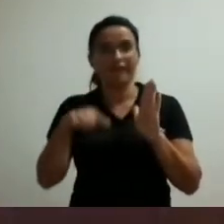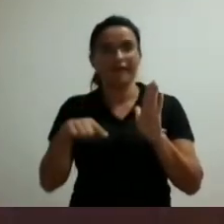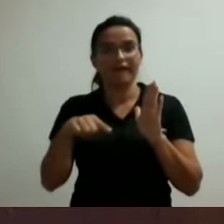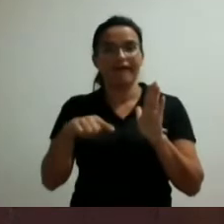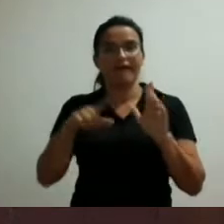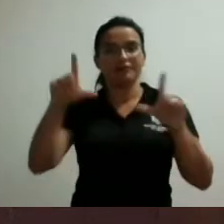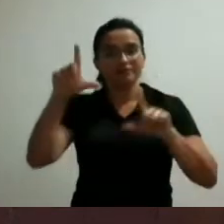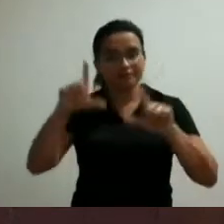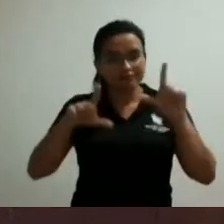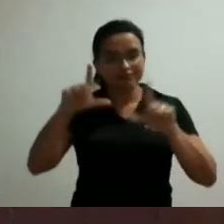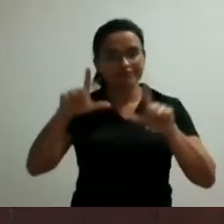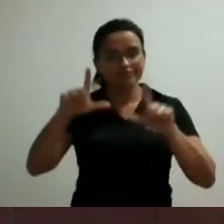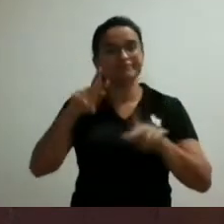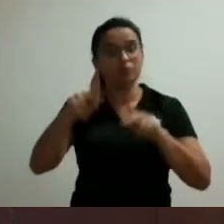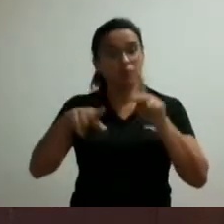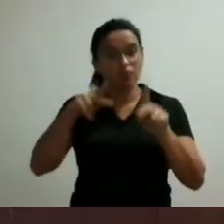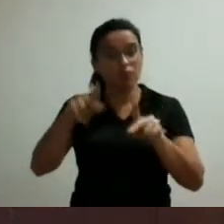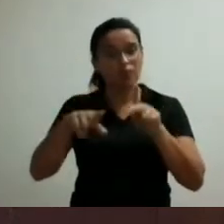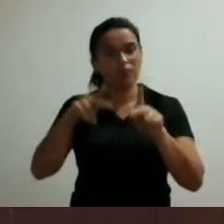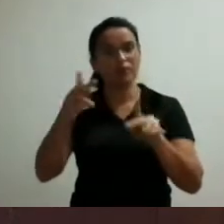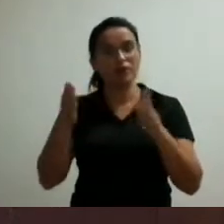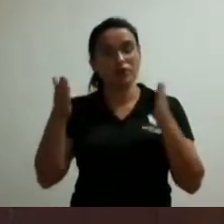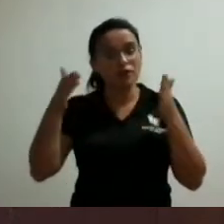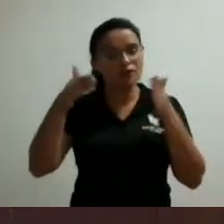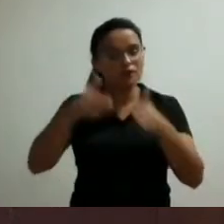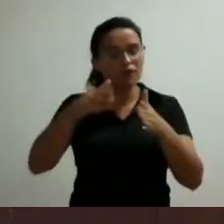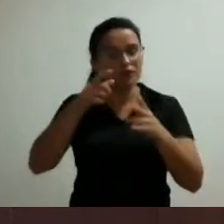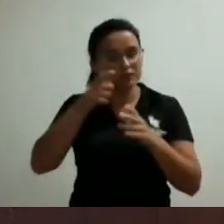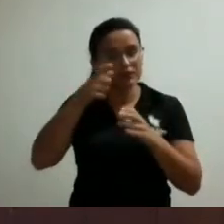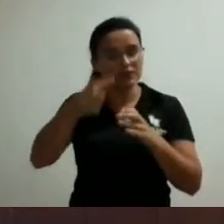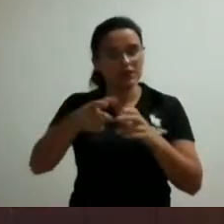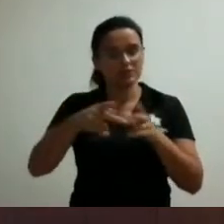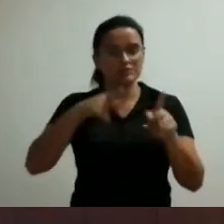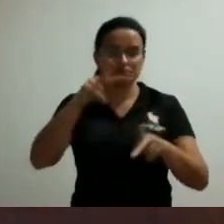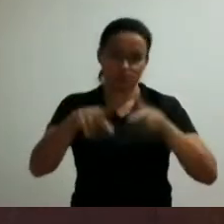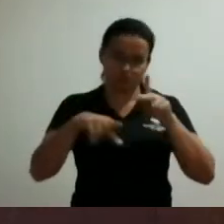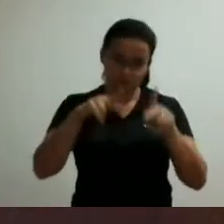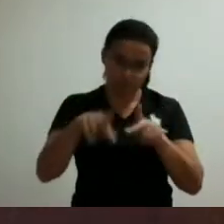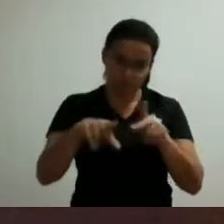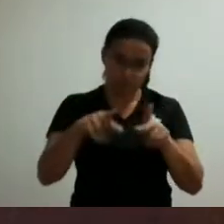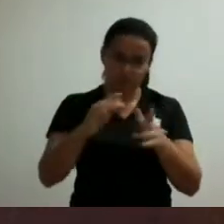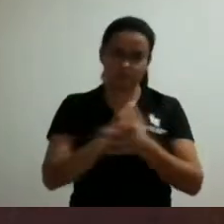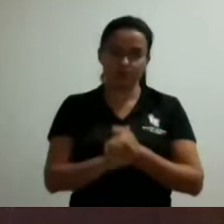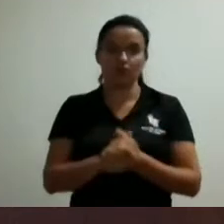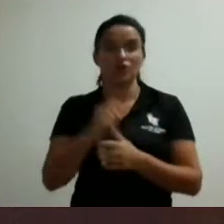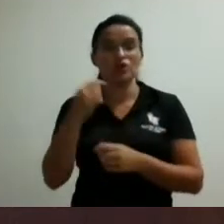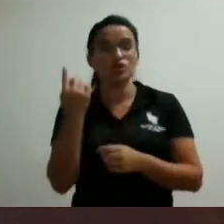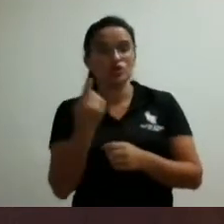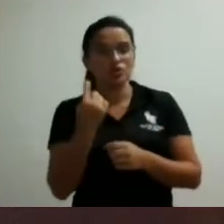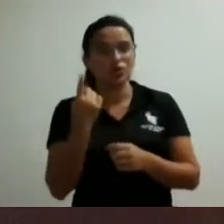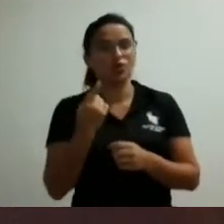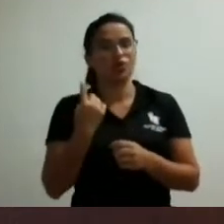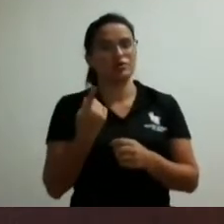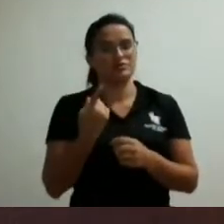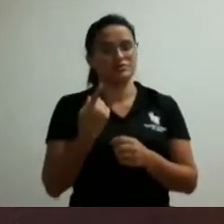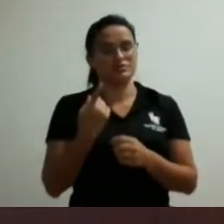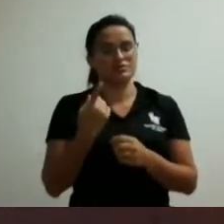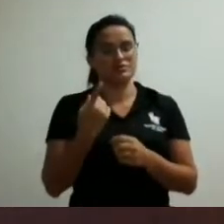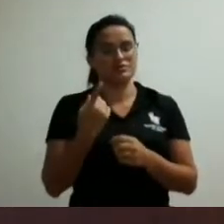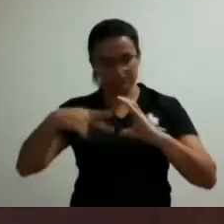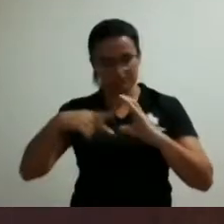voltada para o interesse público a câmara municipal vai fazer parceria dentro desse